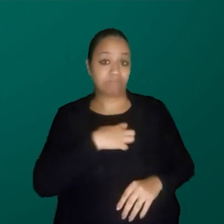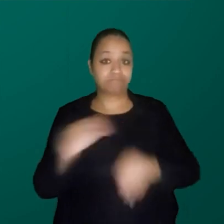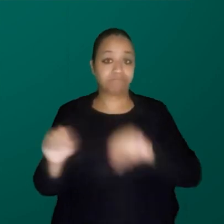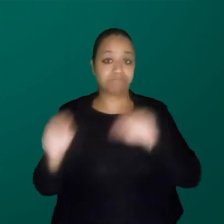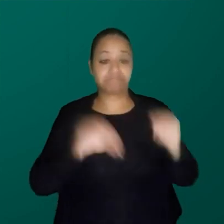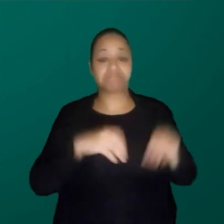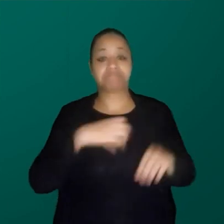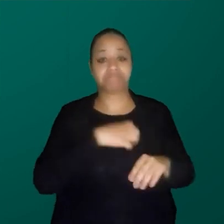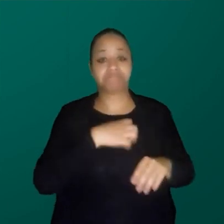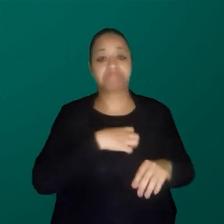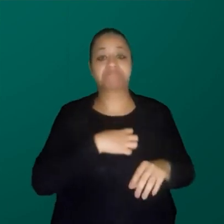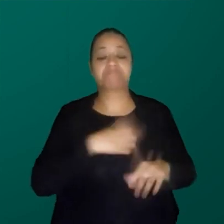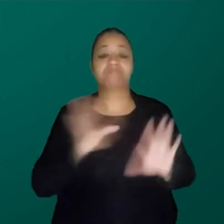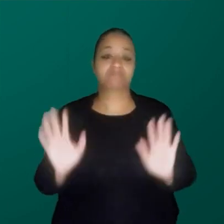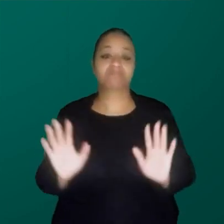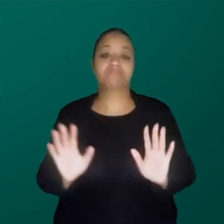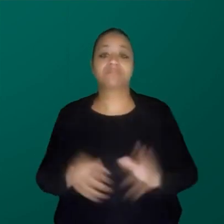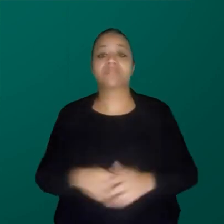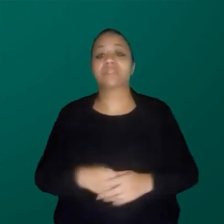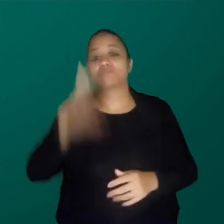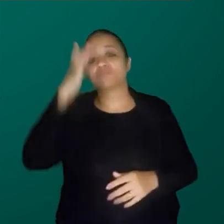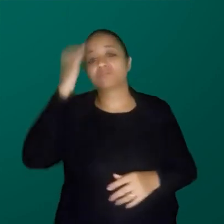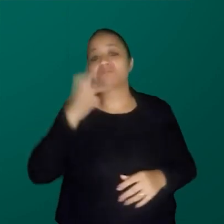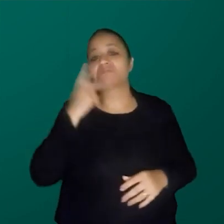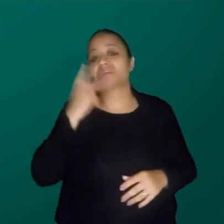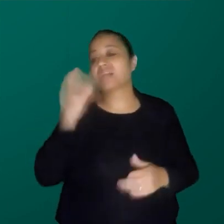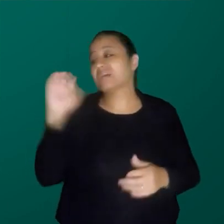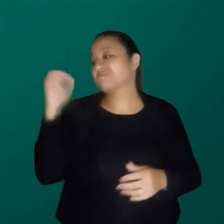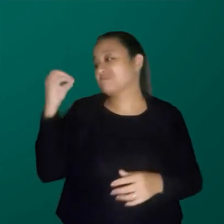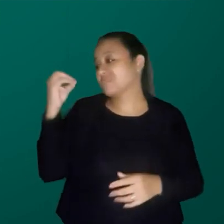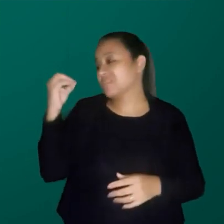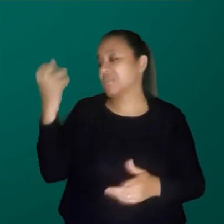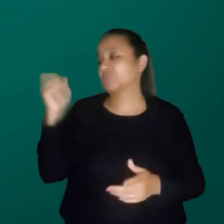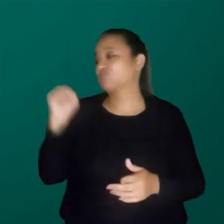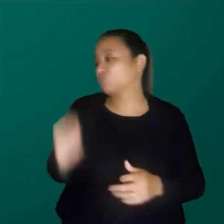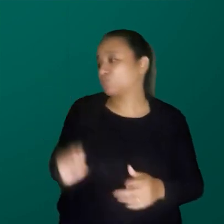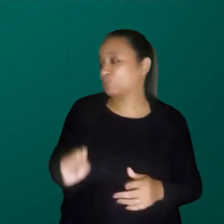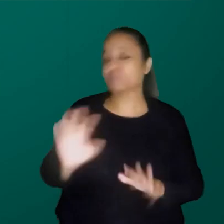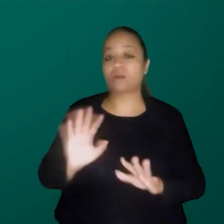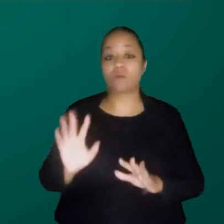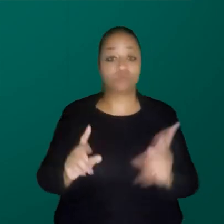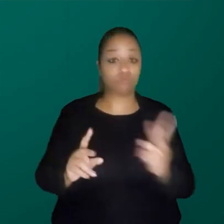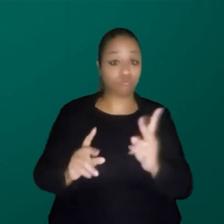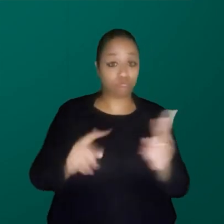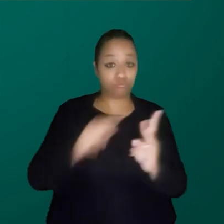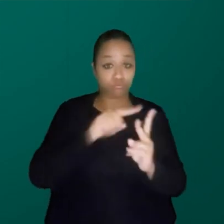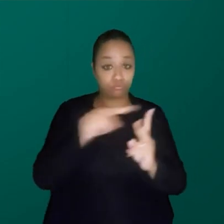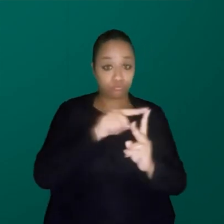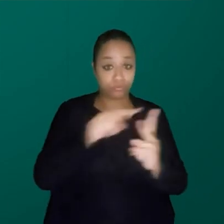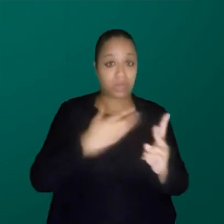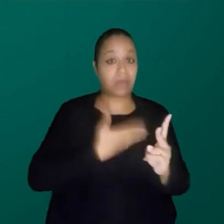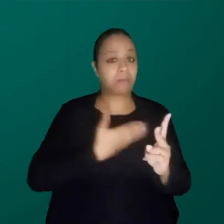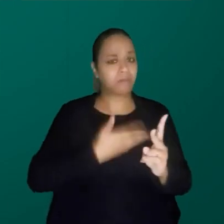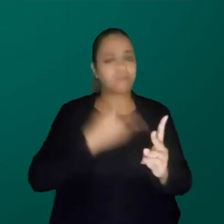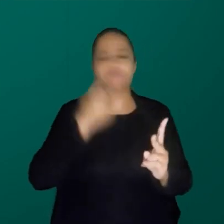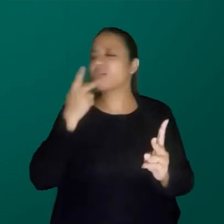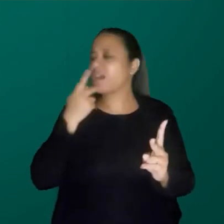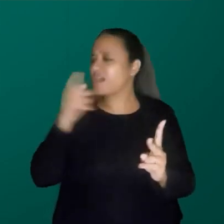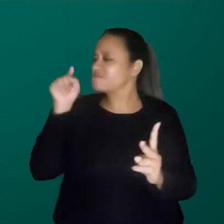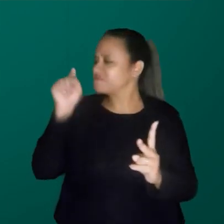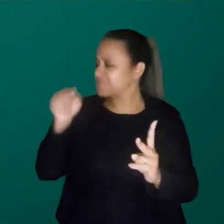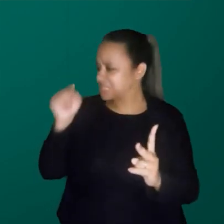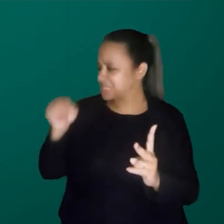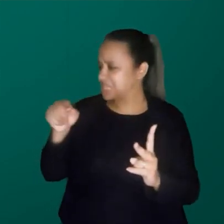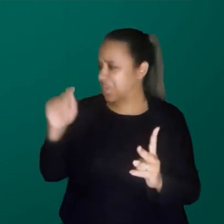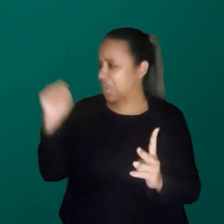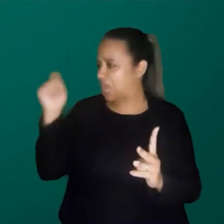e eu já me livrei dessa coisa assim em Porto Alegre, mas aí eles dois são pessoas que fazem questão de dizer assim, ah, gaúcha, disse,